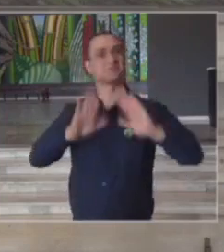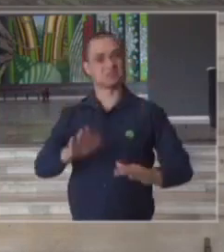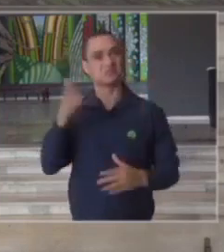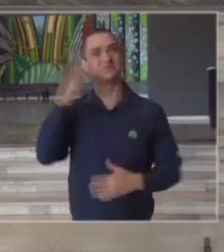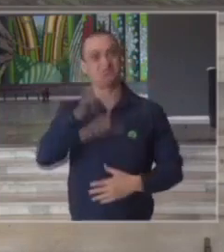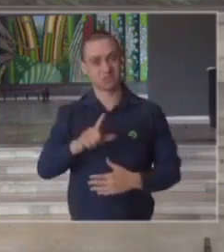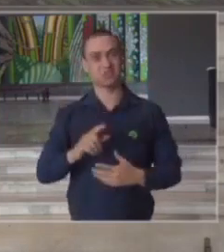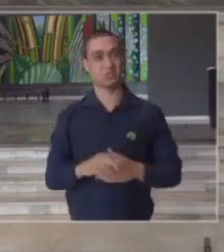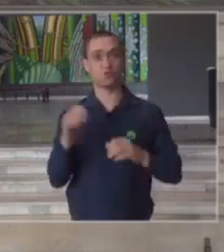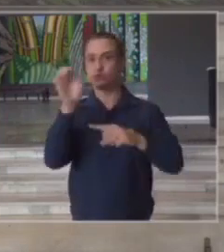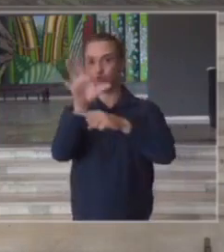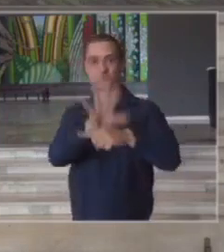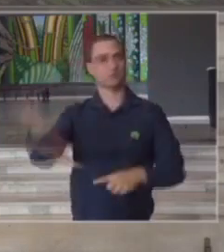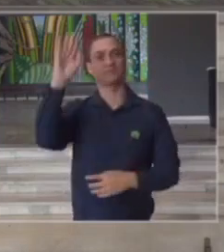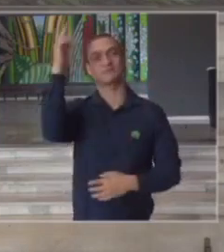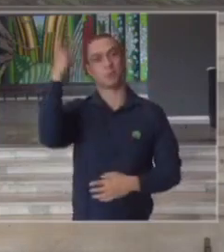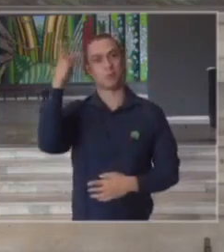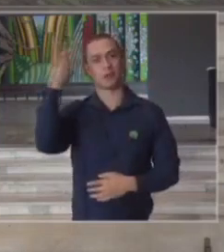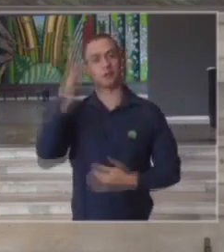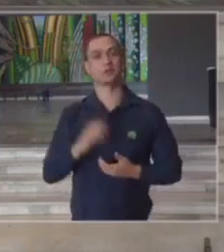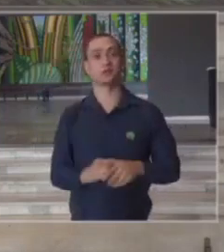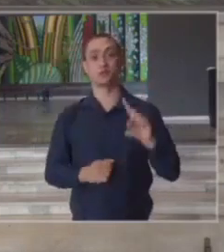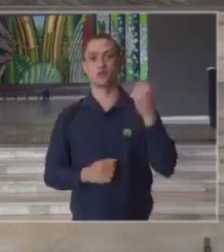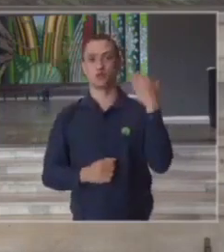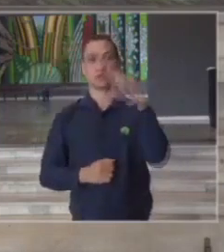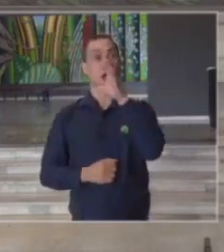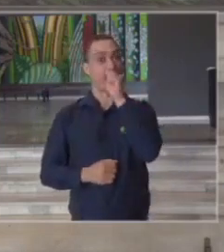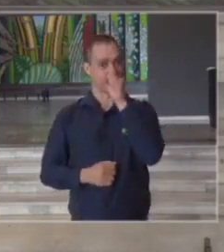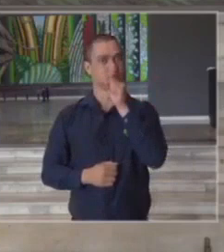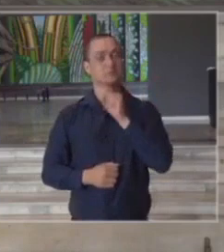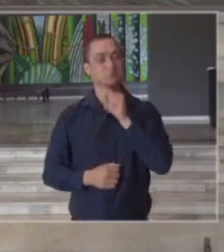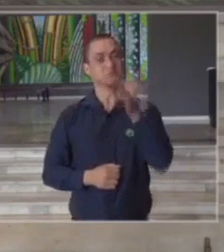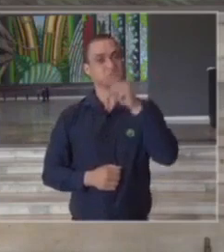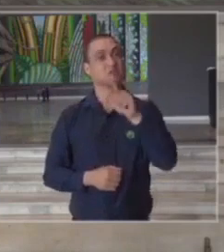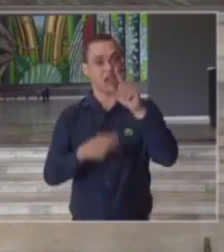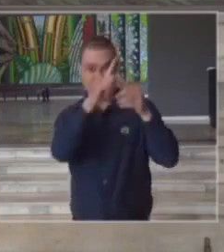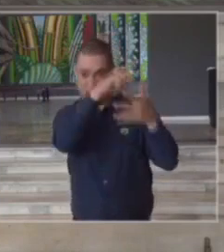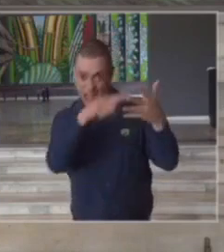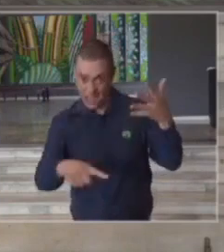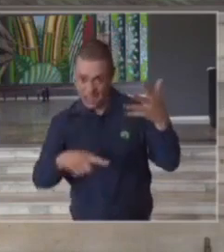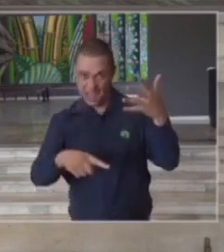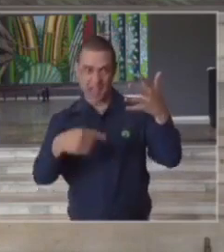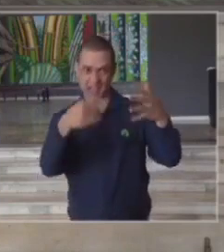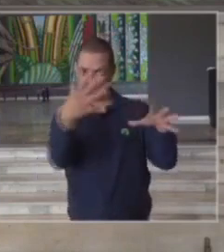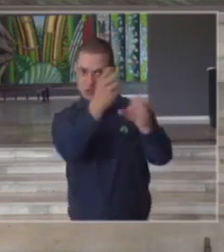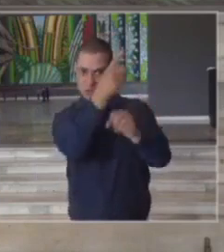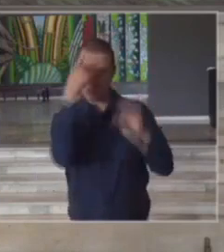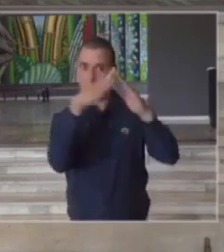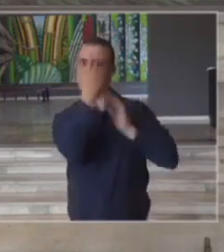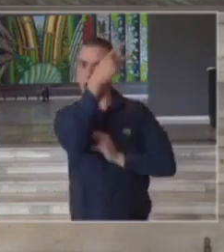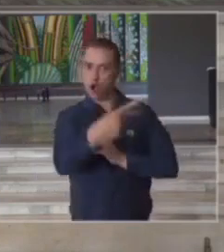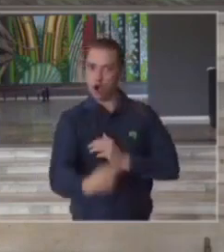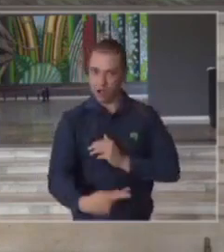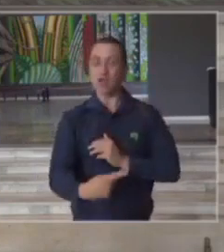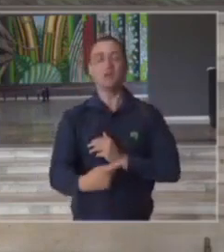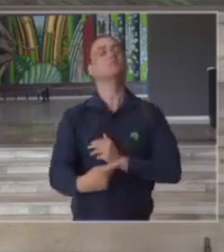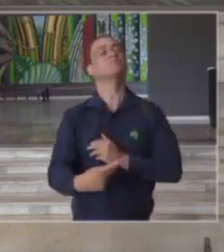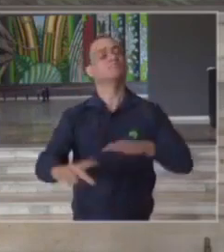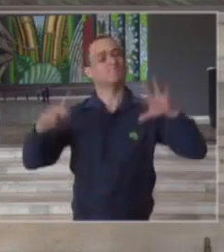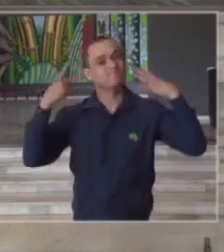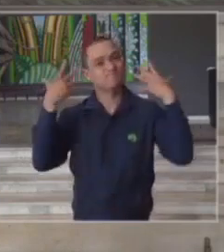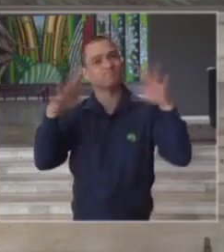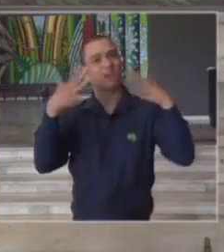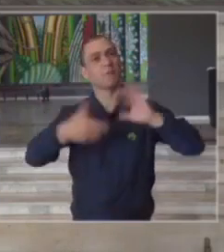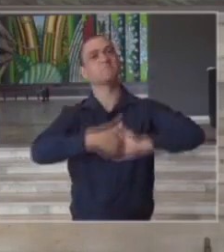social no estado de São Paulo no último sábado aos que integram as comunidades dessas 20 cidades os